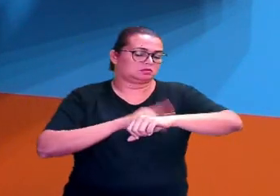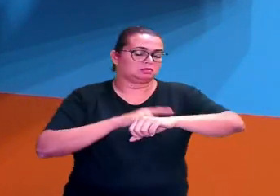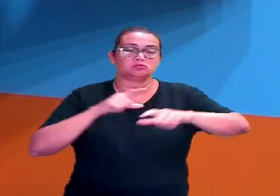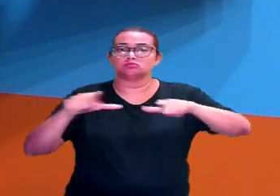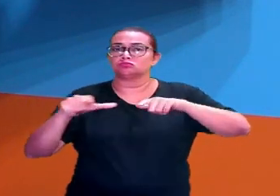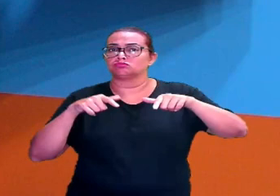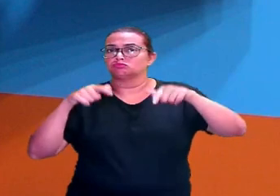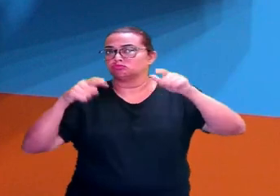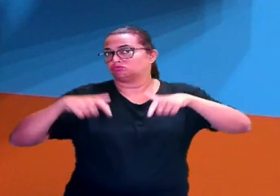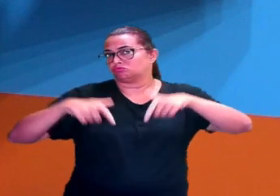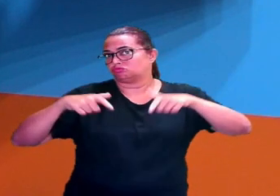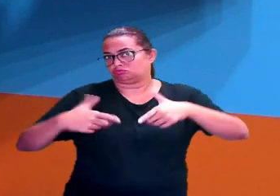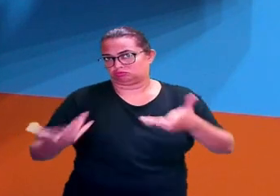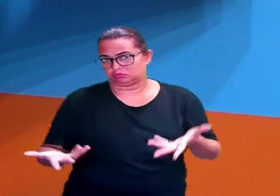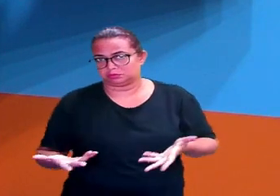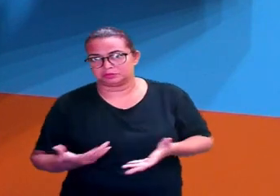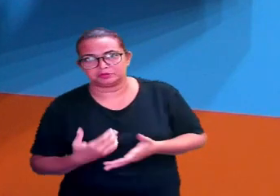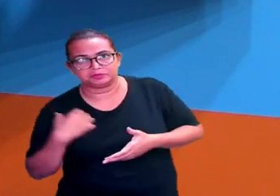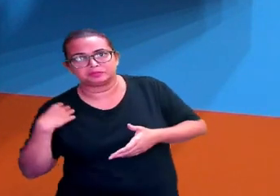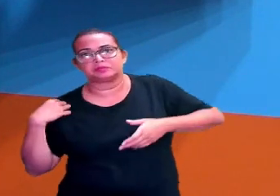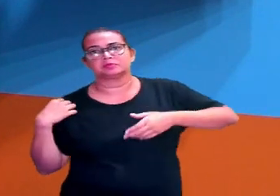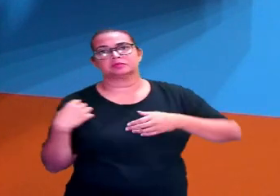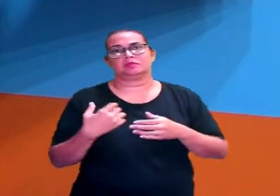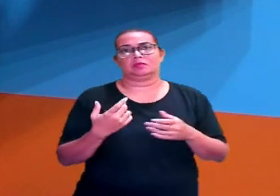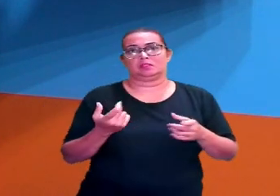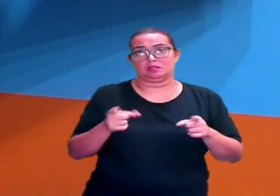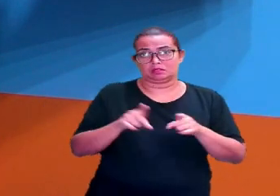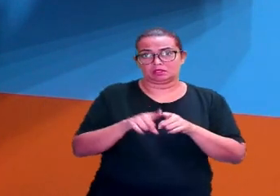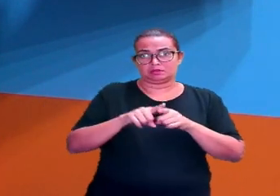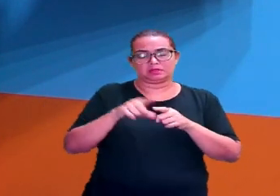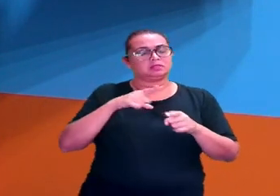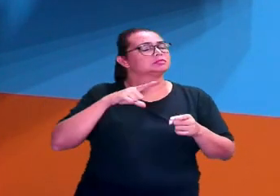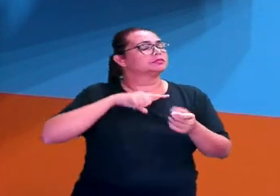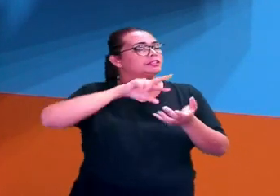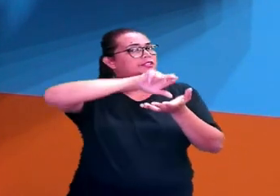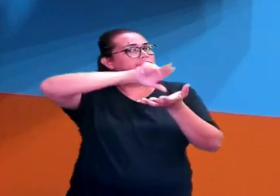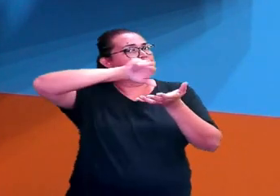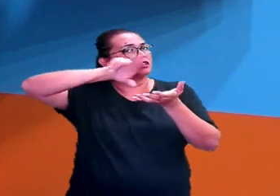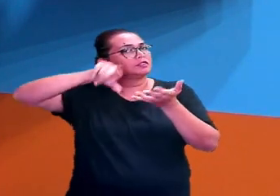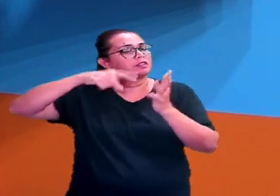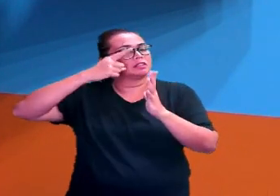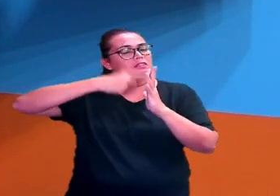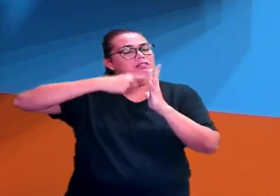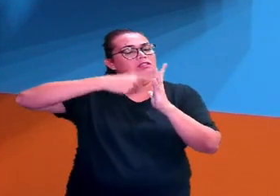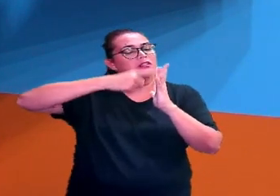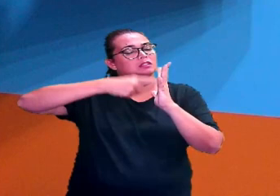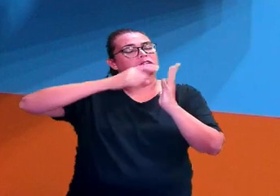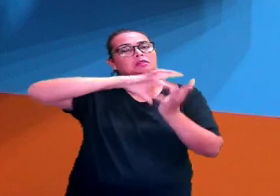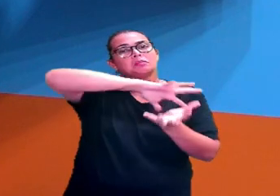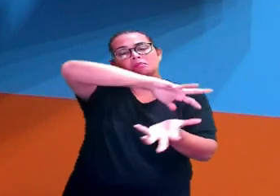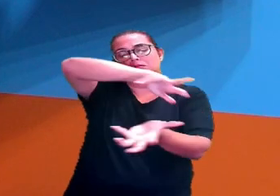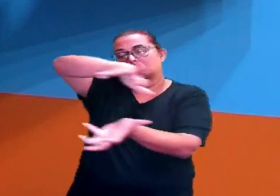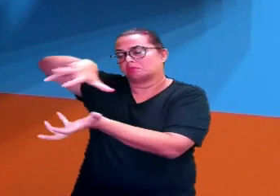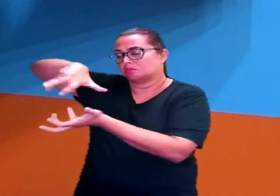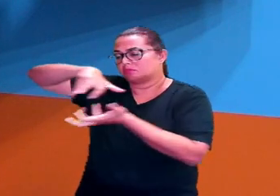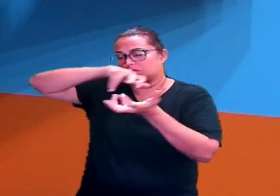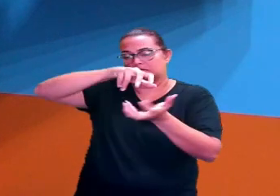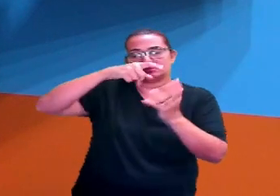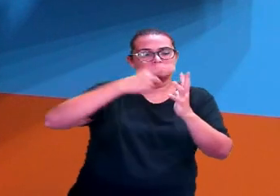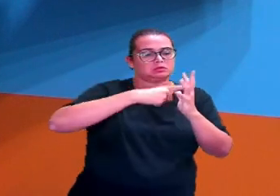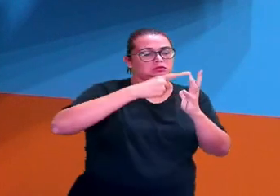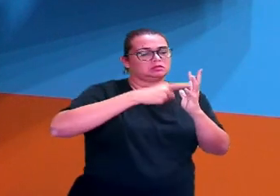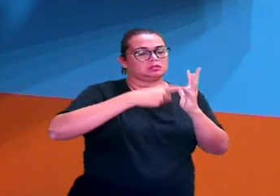E a gente viu também que existem diferentes calendários no mundo. A parte do